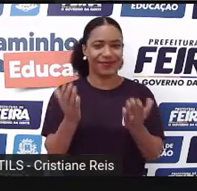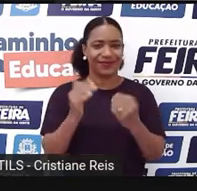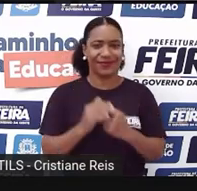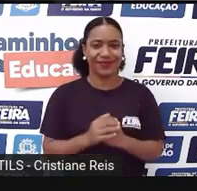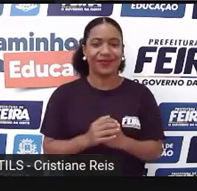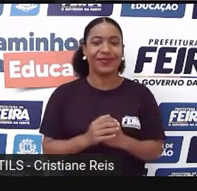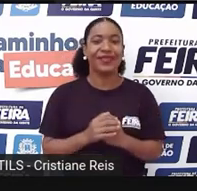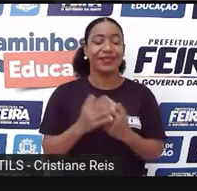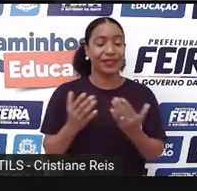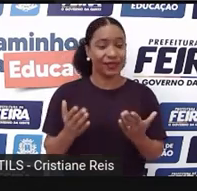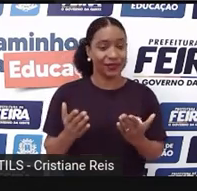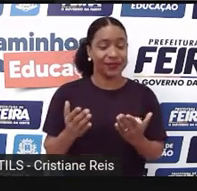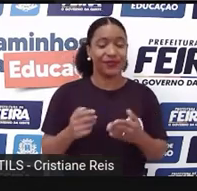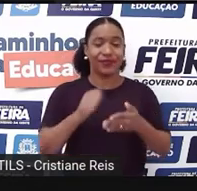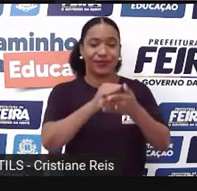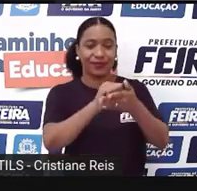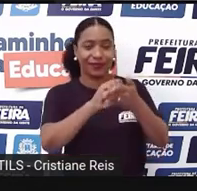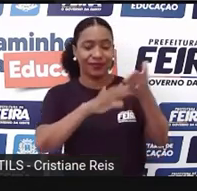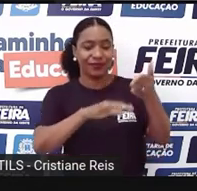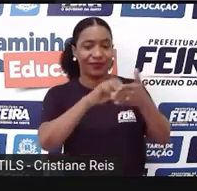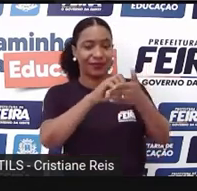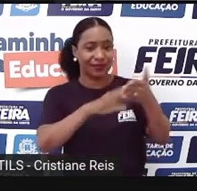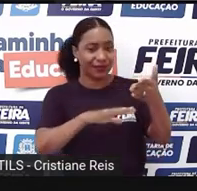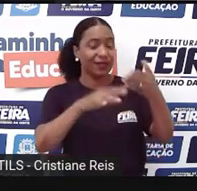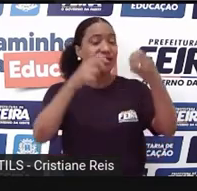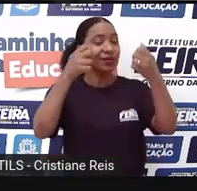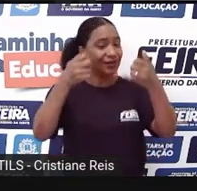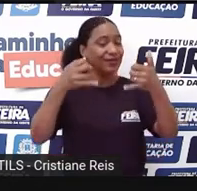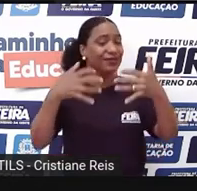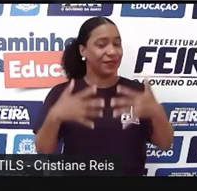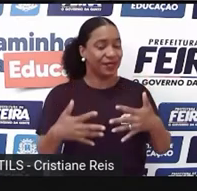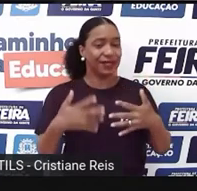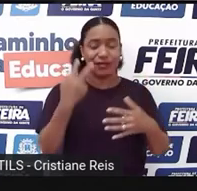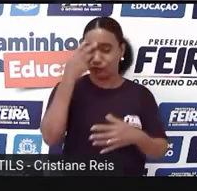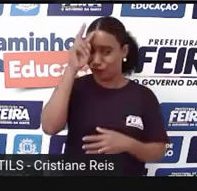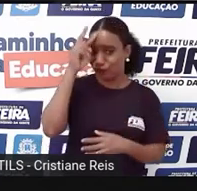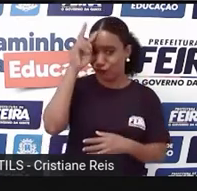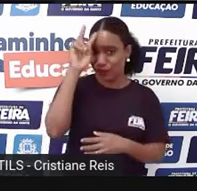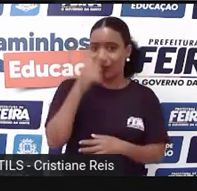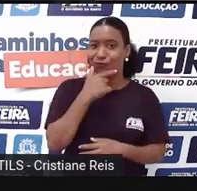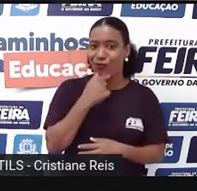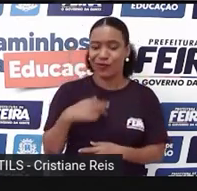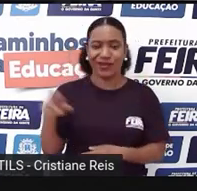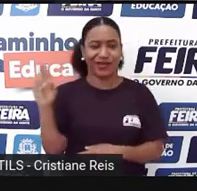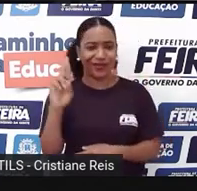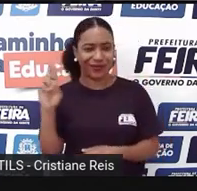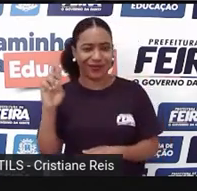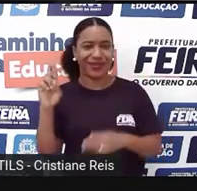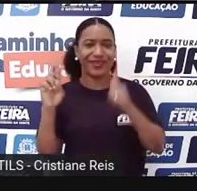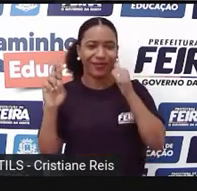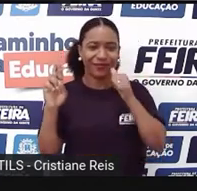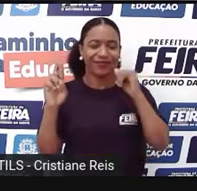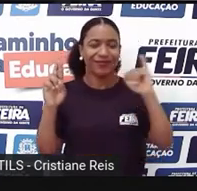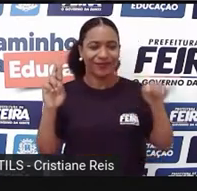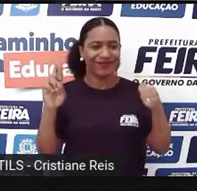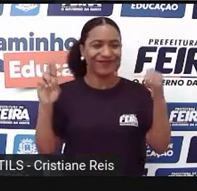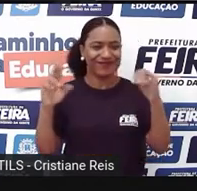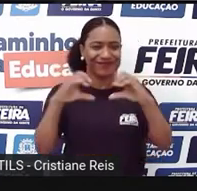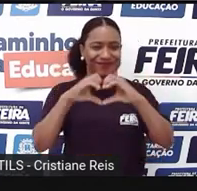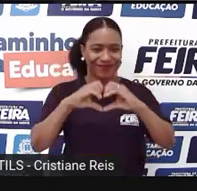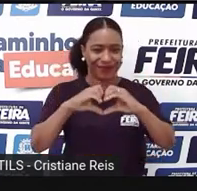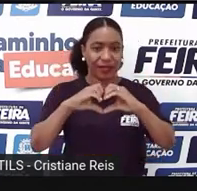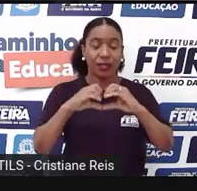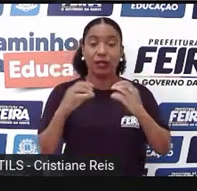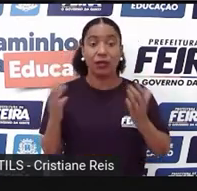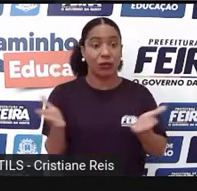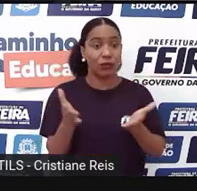Então, a atividade fala sobre a narrativa, história de Romeo e Juliet. E qual é o nosso